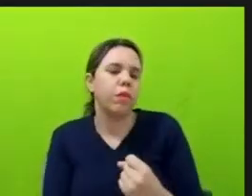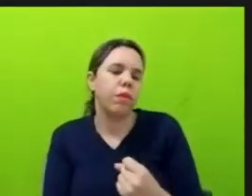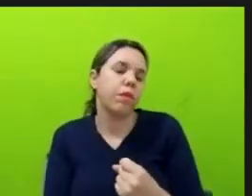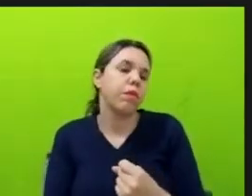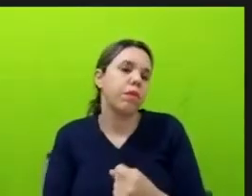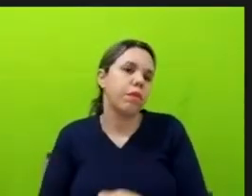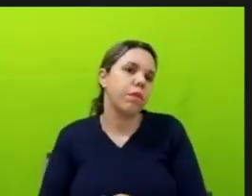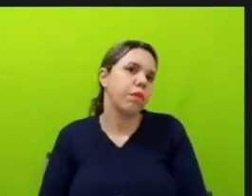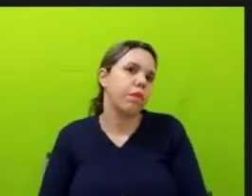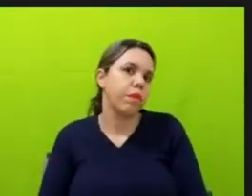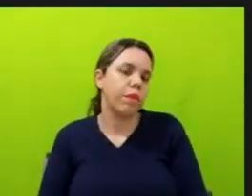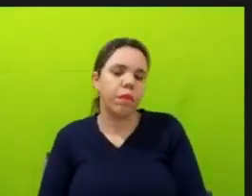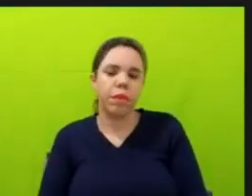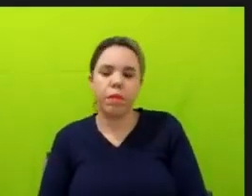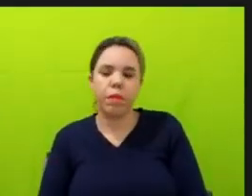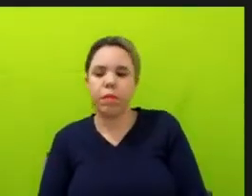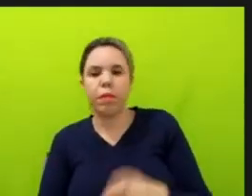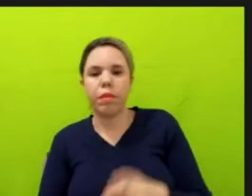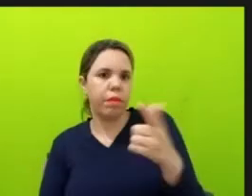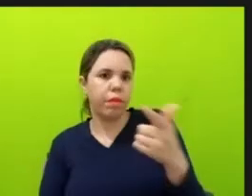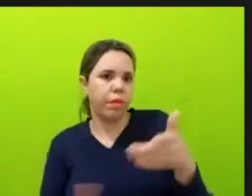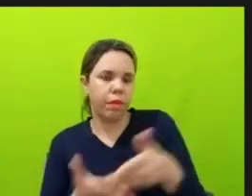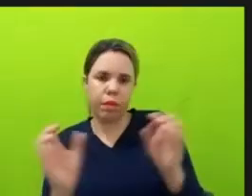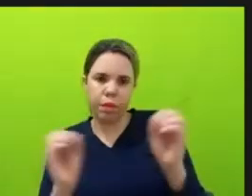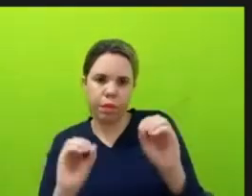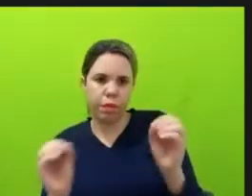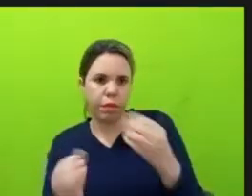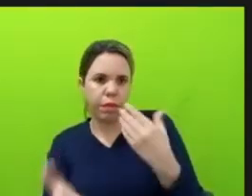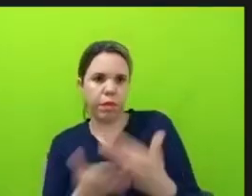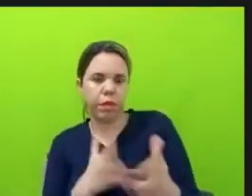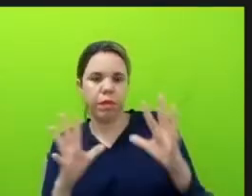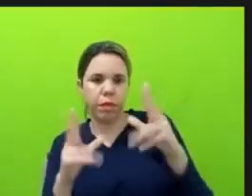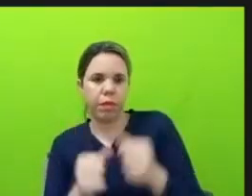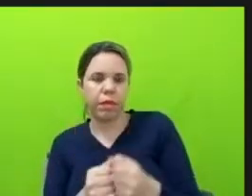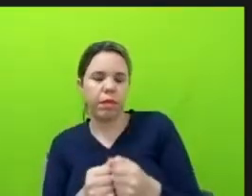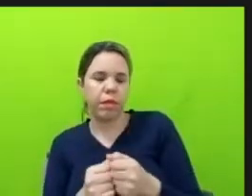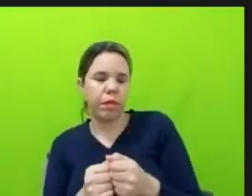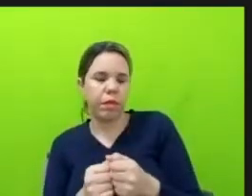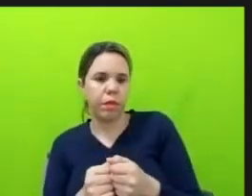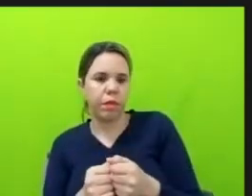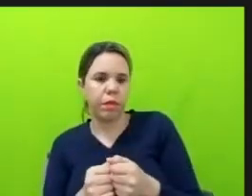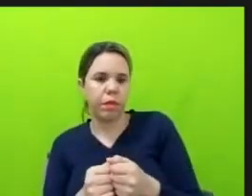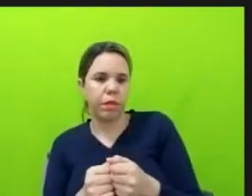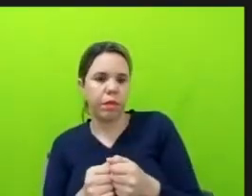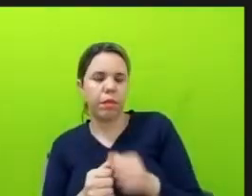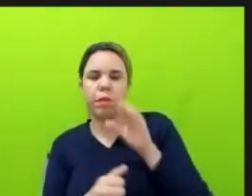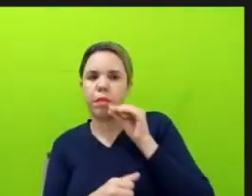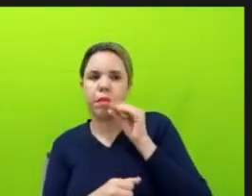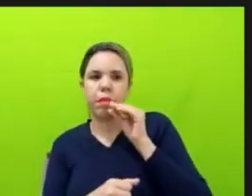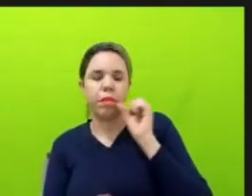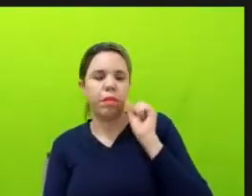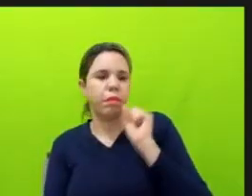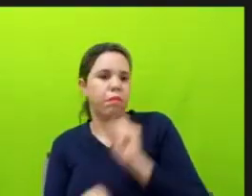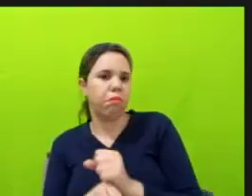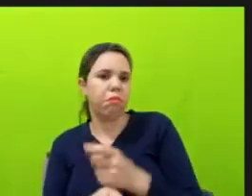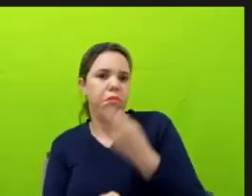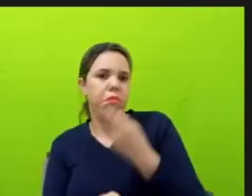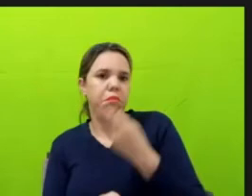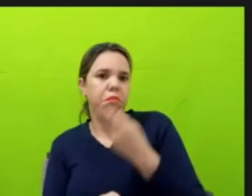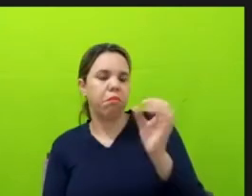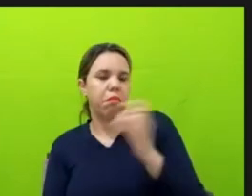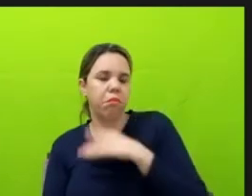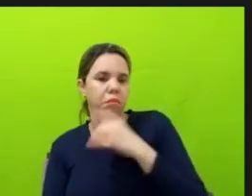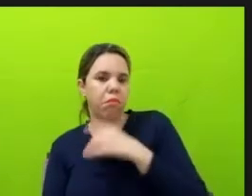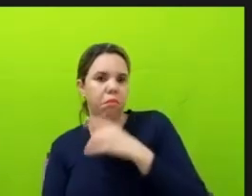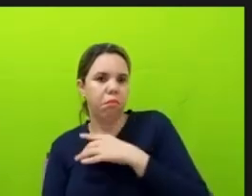tinha se acionado, assim, perdemos todos os dados, os funcionários pararam de falar também com medo, existe dentro de órgãos